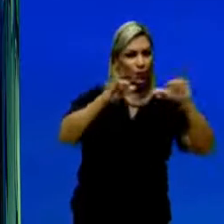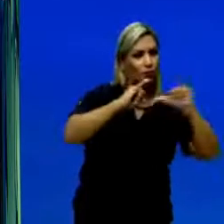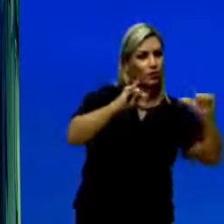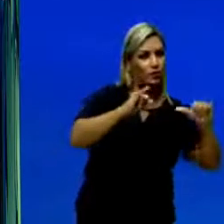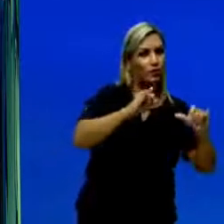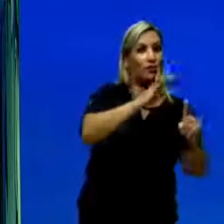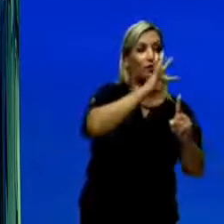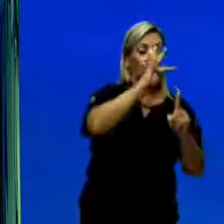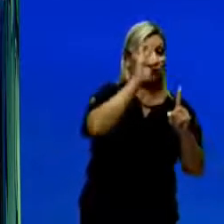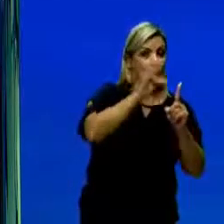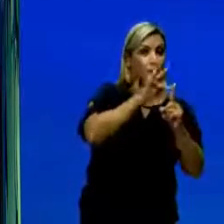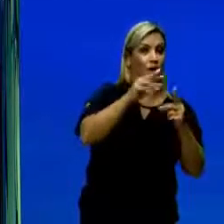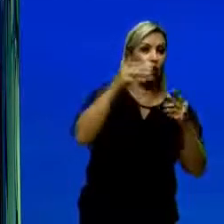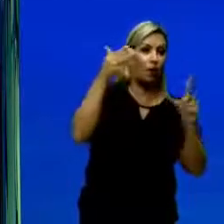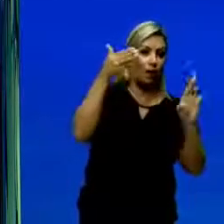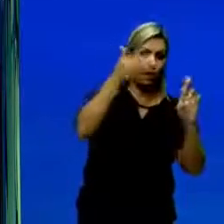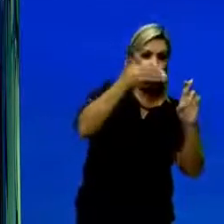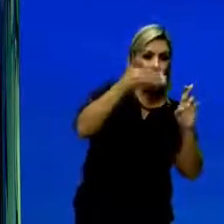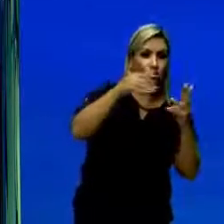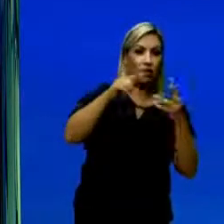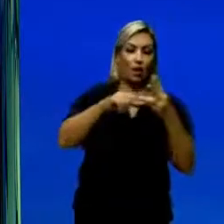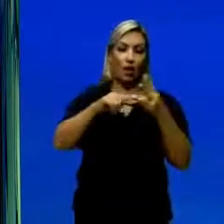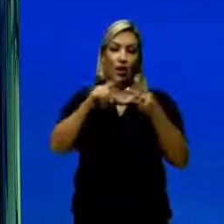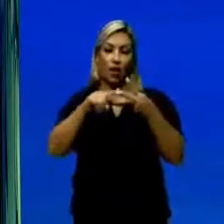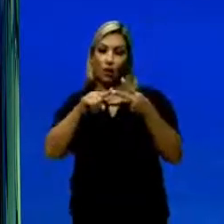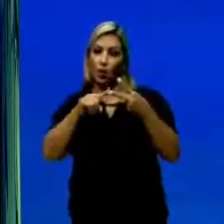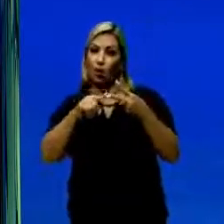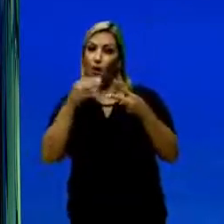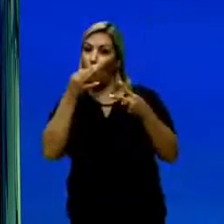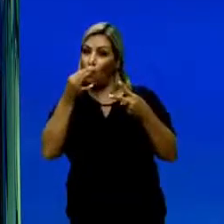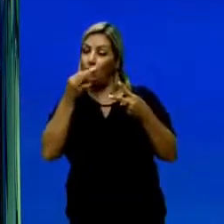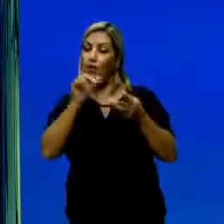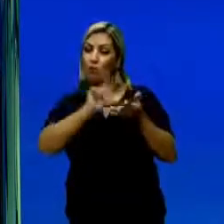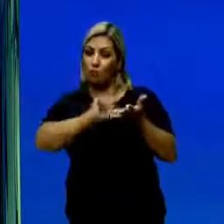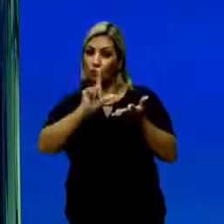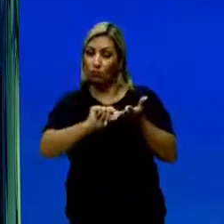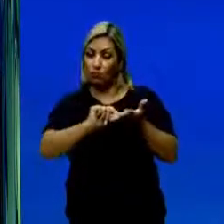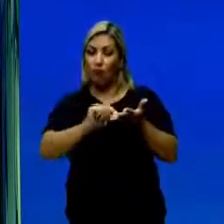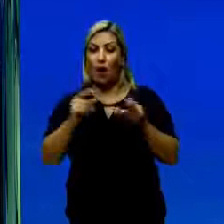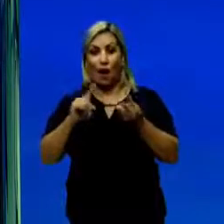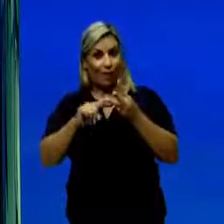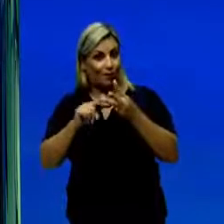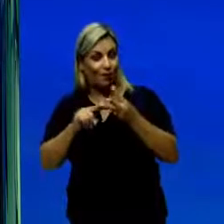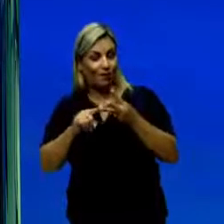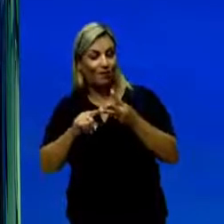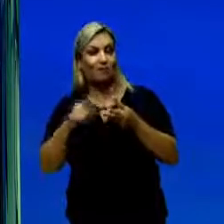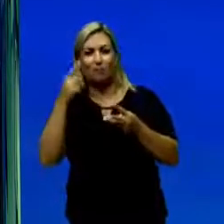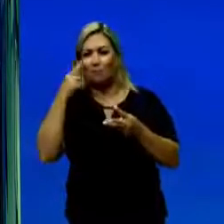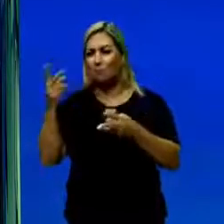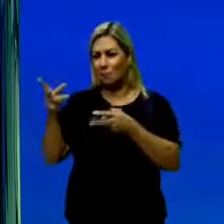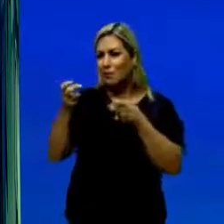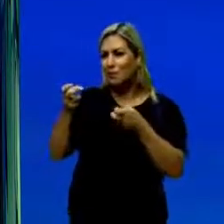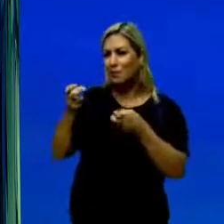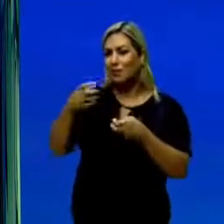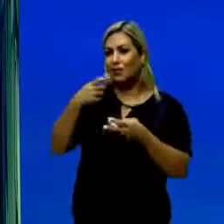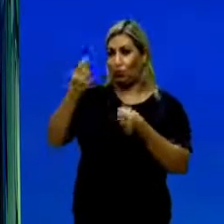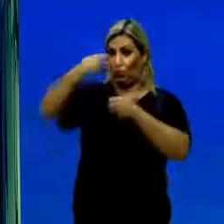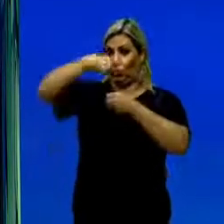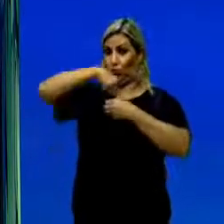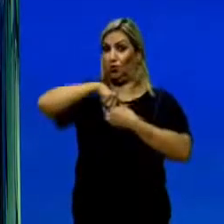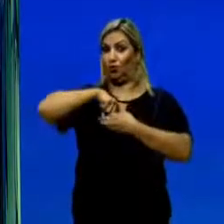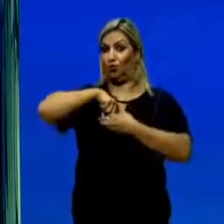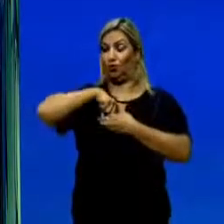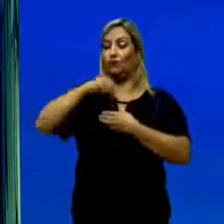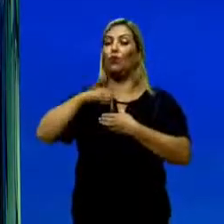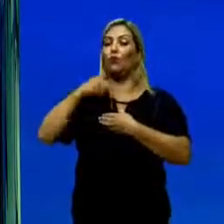função referencial. A outra é um texto opinativo, um artigo de opinião. E aqui nós vamos perceber, de modo bem subjetivo,